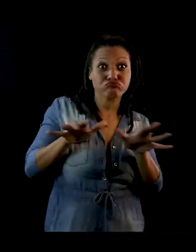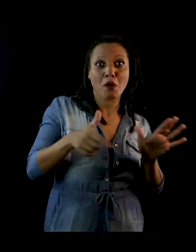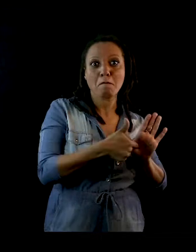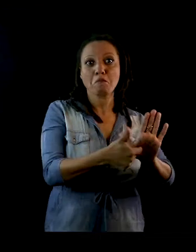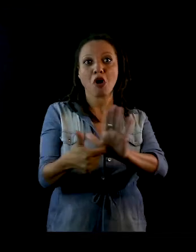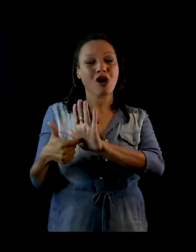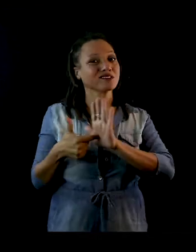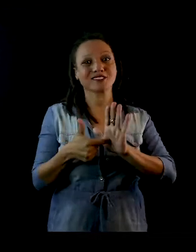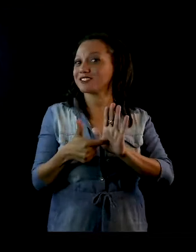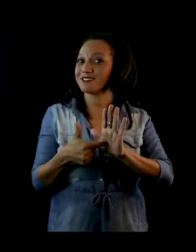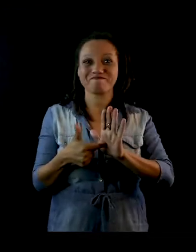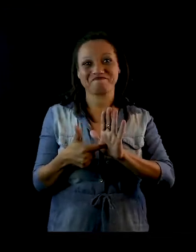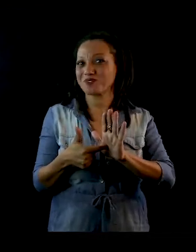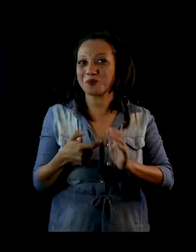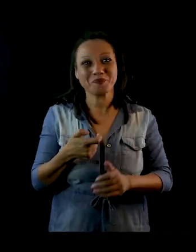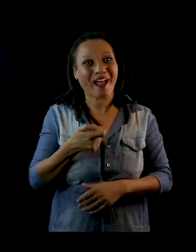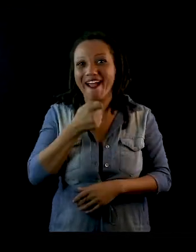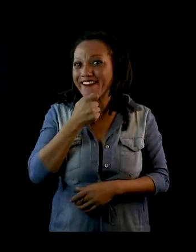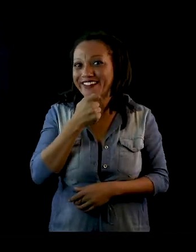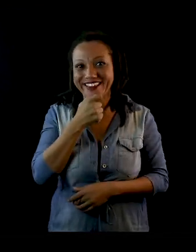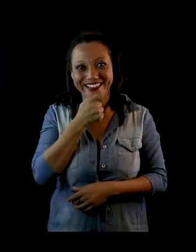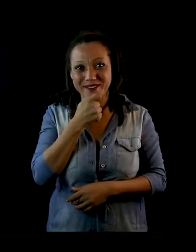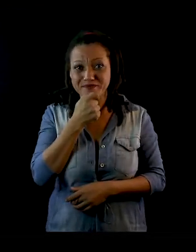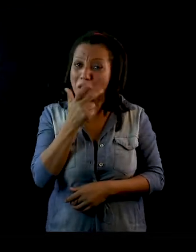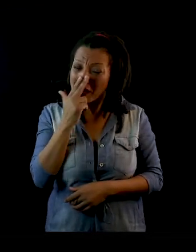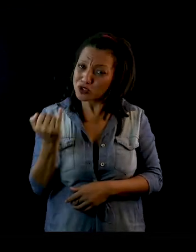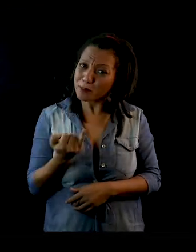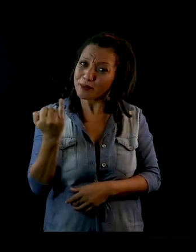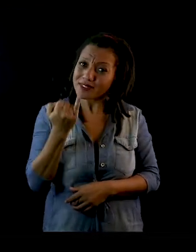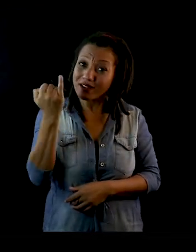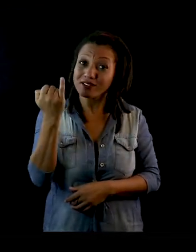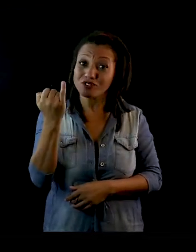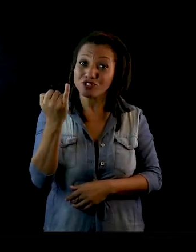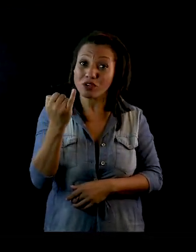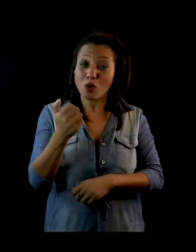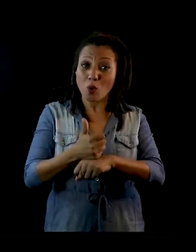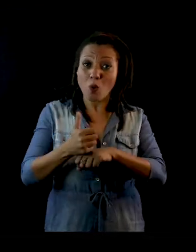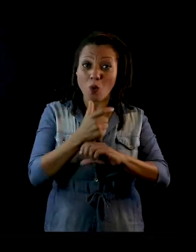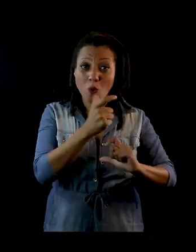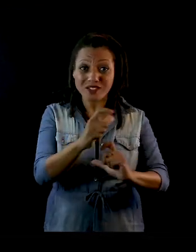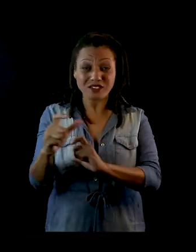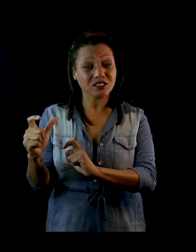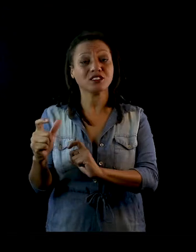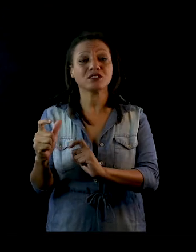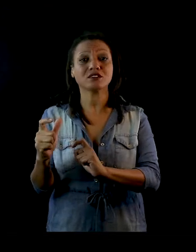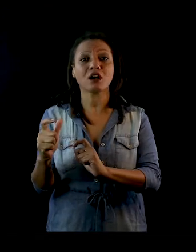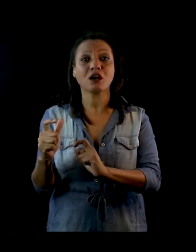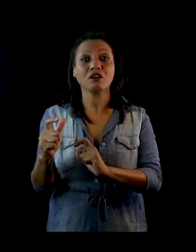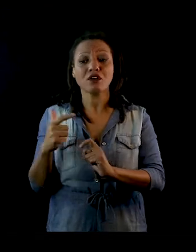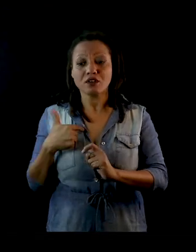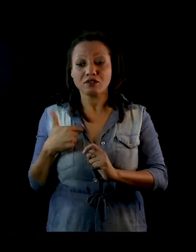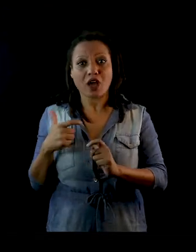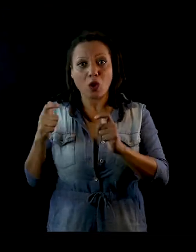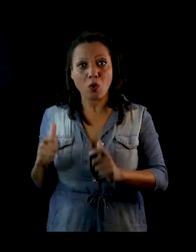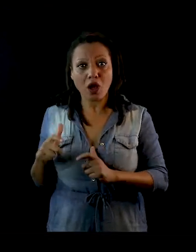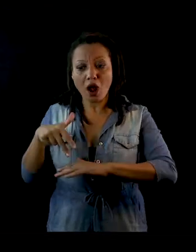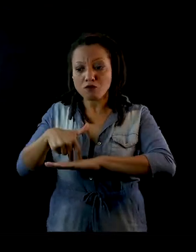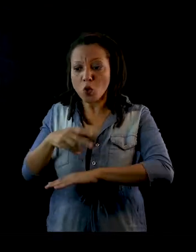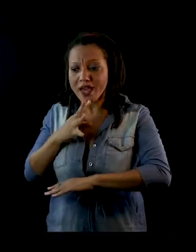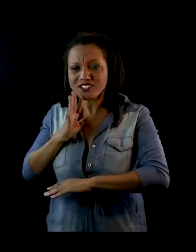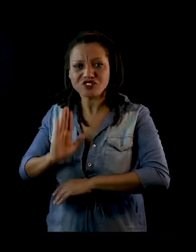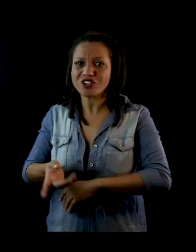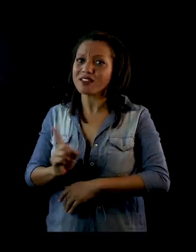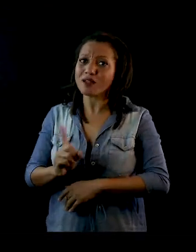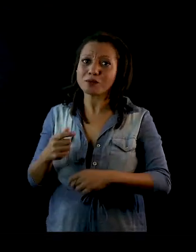mostrar. E eu acho isso importantíssimo, que o quadrinista saia do seu lugar de conforto, da sua zona de conforto, e ele